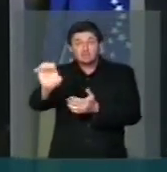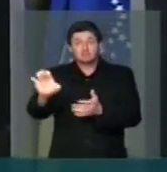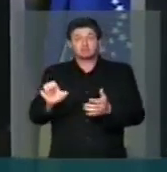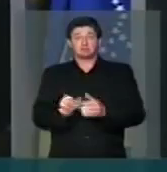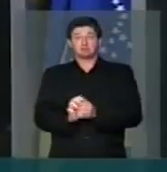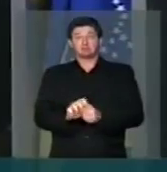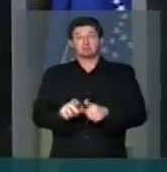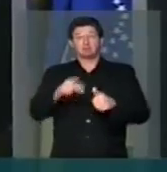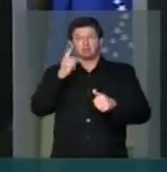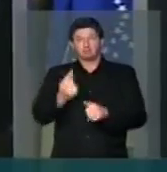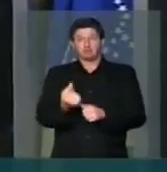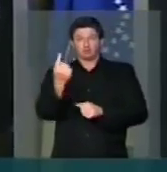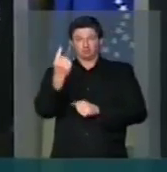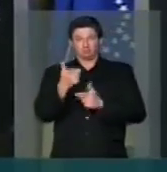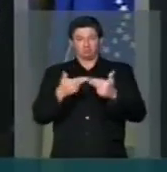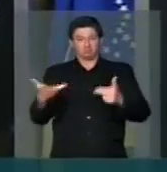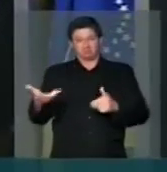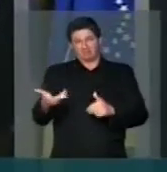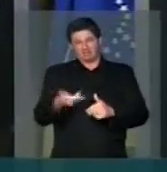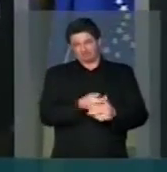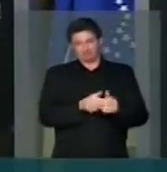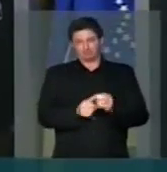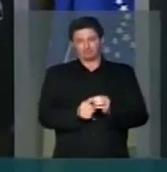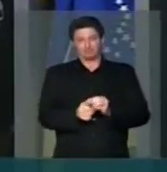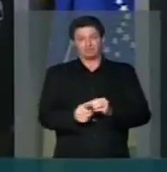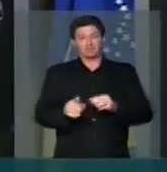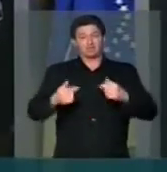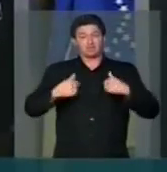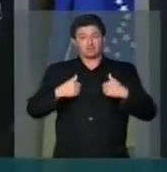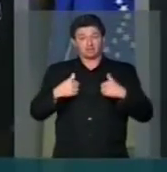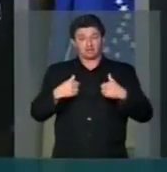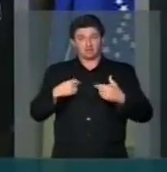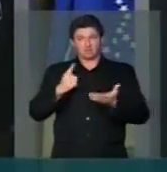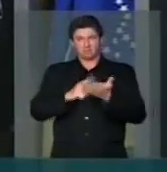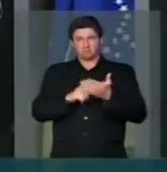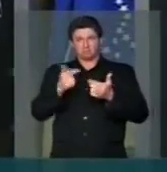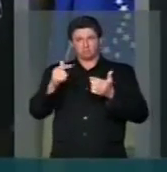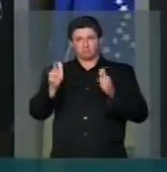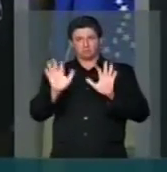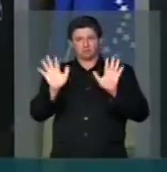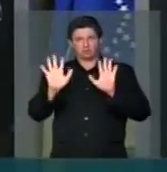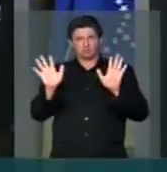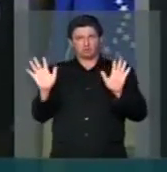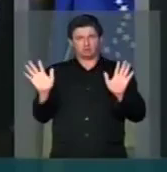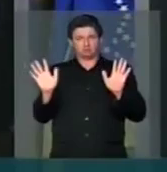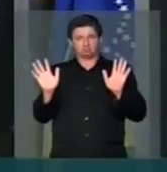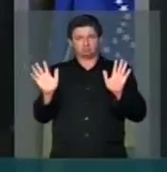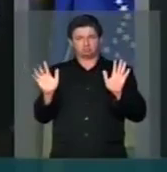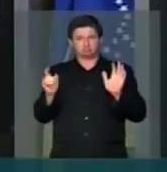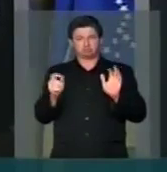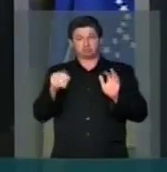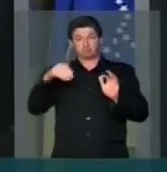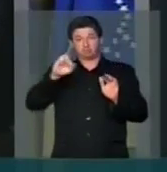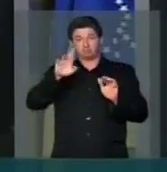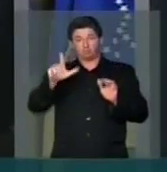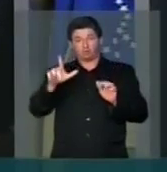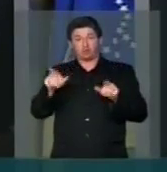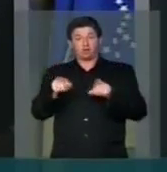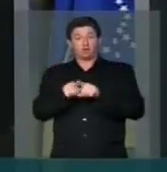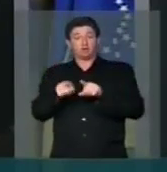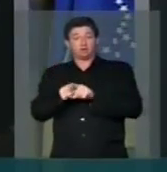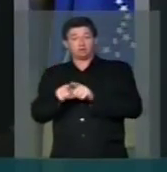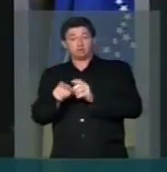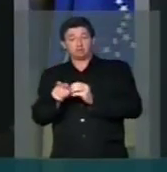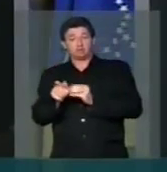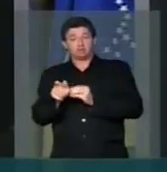Ela aqui diz uma coisa fantástica. Eu não tenho nenhum compromisso do ponto de vista moral, nem do ponto